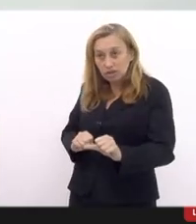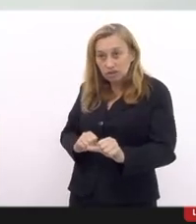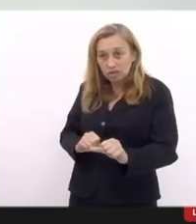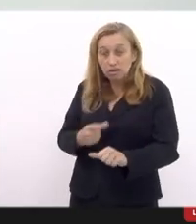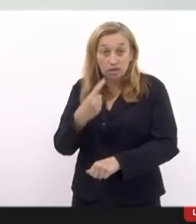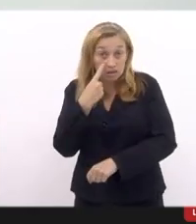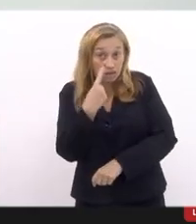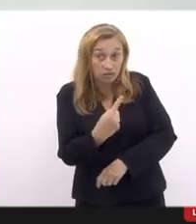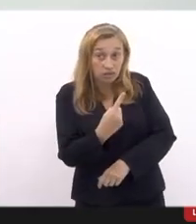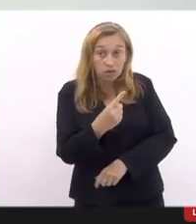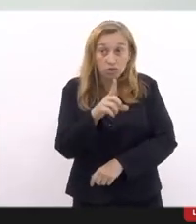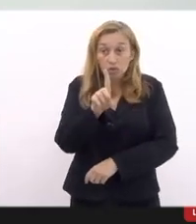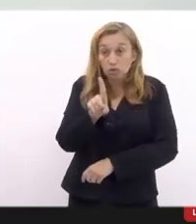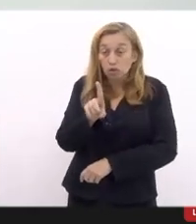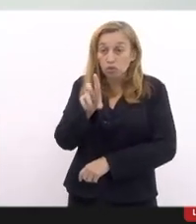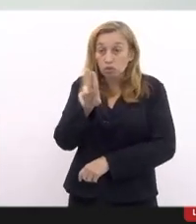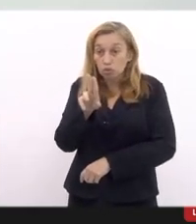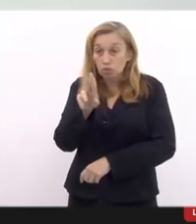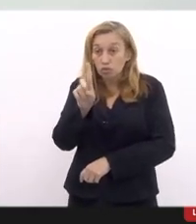caso do Durval,